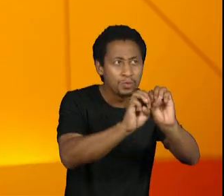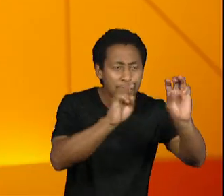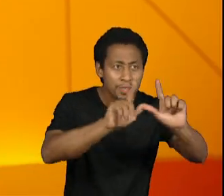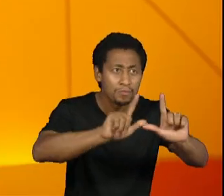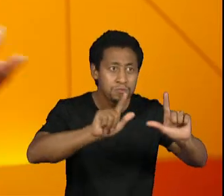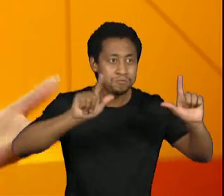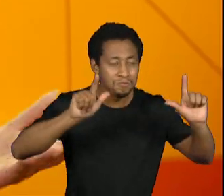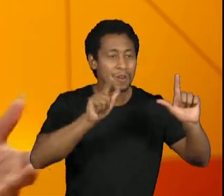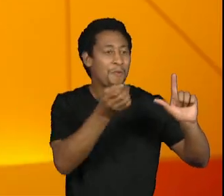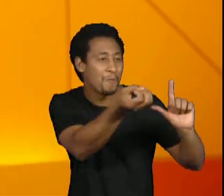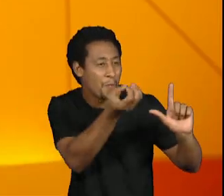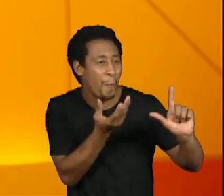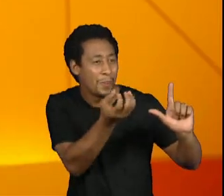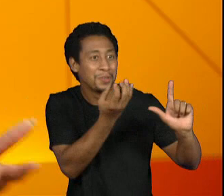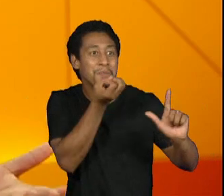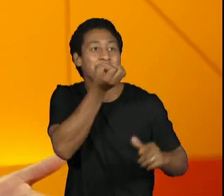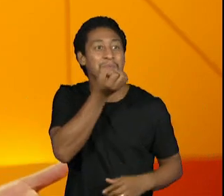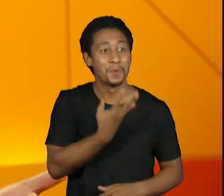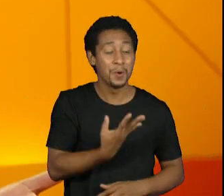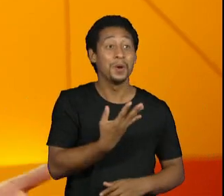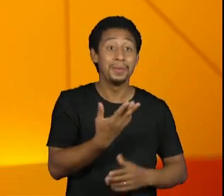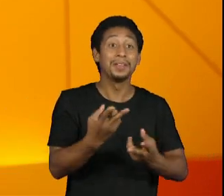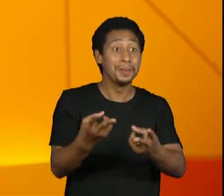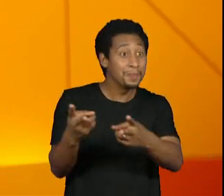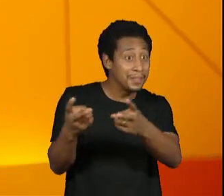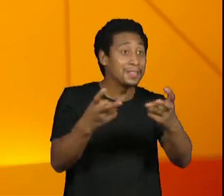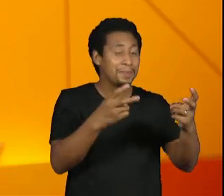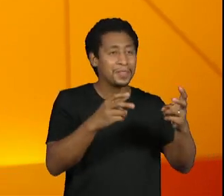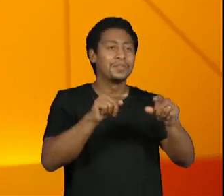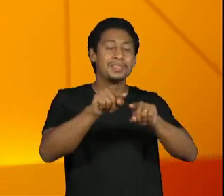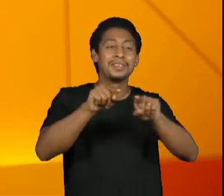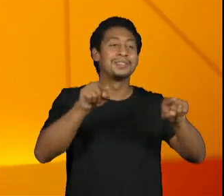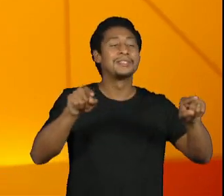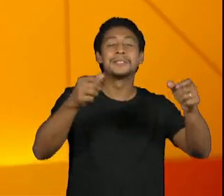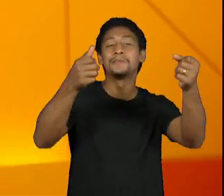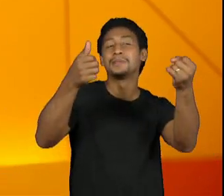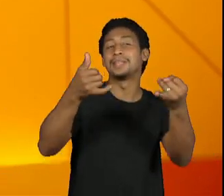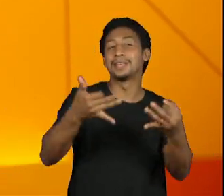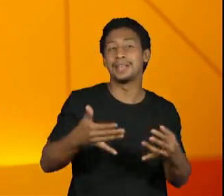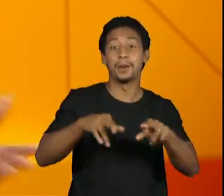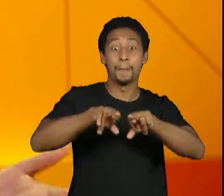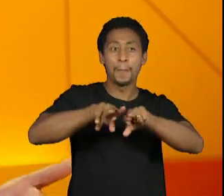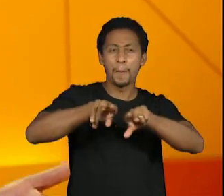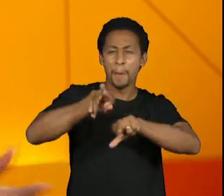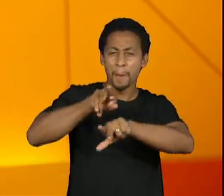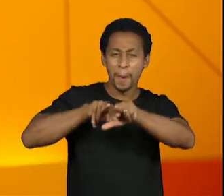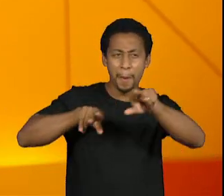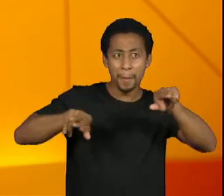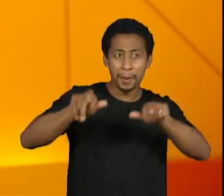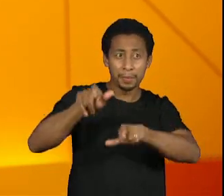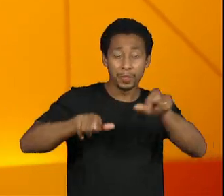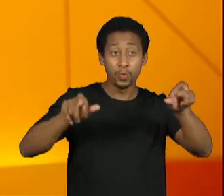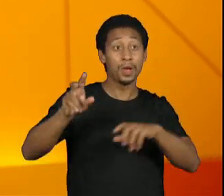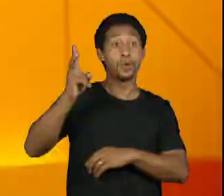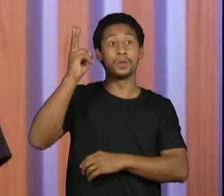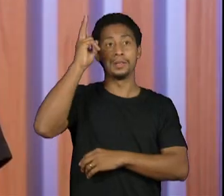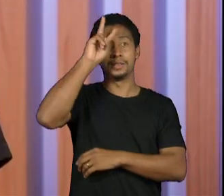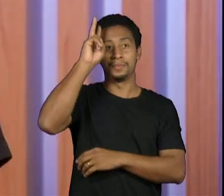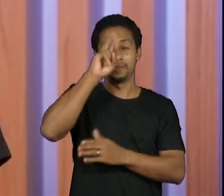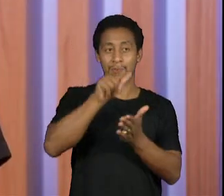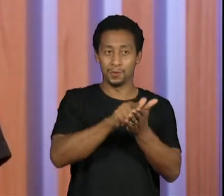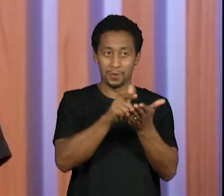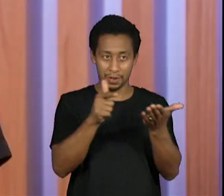E aí, ali na reportagem, a ouviu comunicar com diversidade, e eu fiquei me lembrando de um acontecido recentemente na Folha de São Paulo, né?